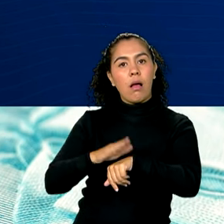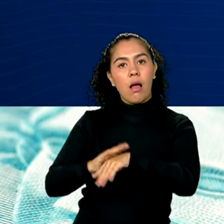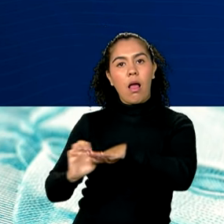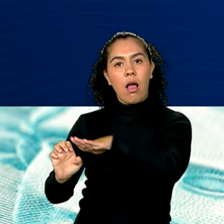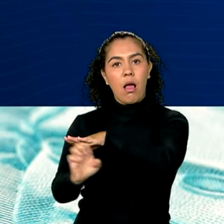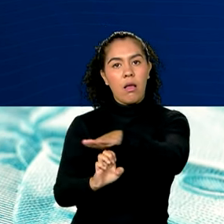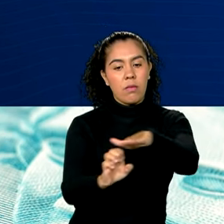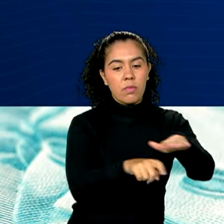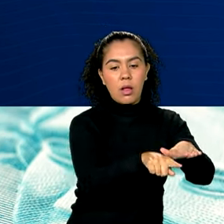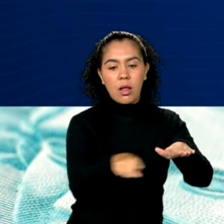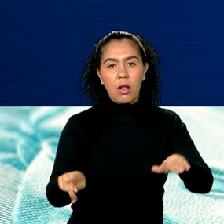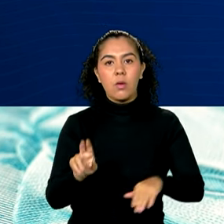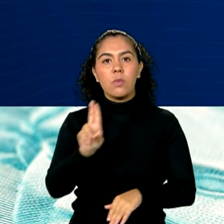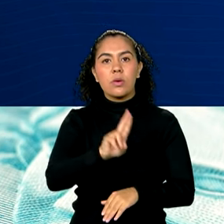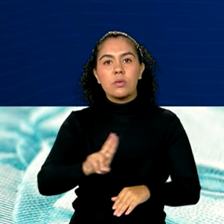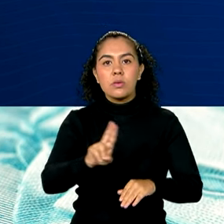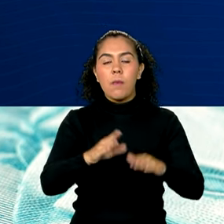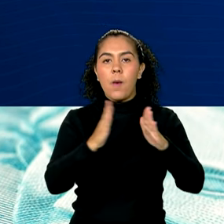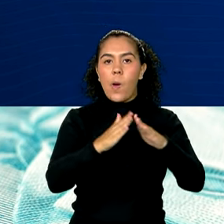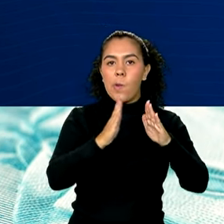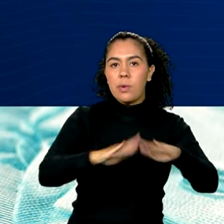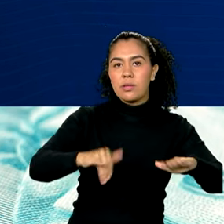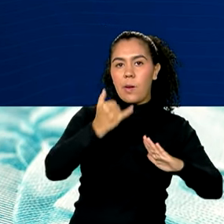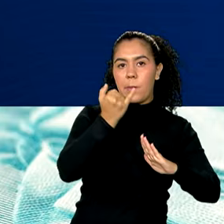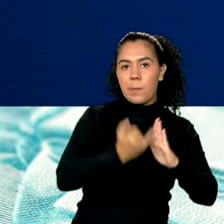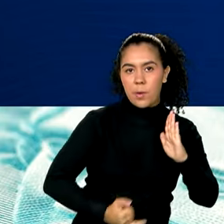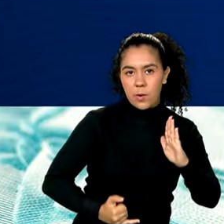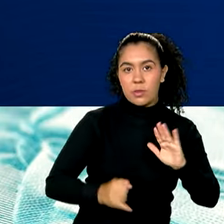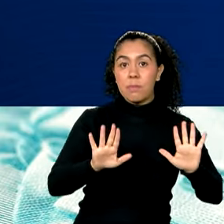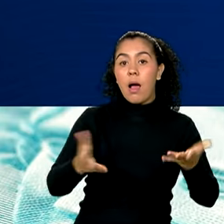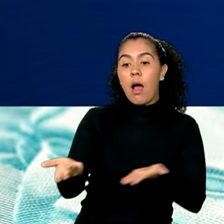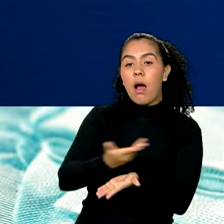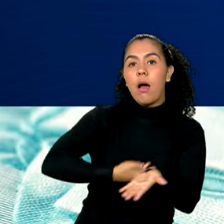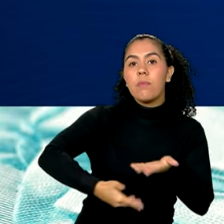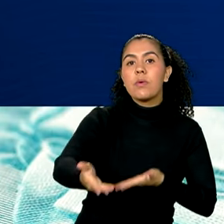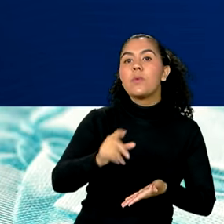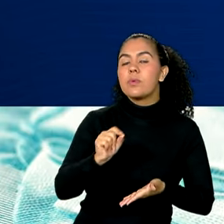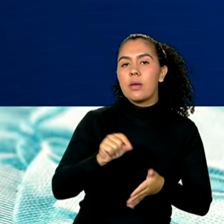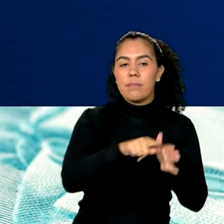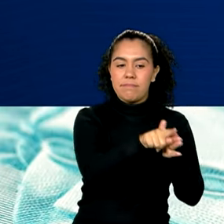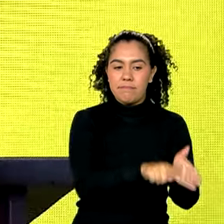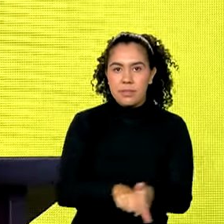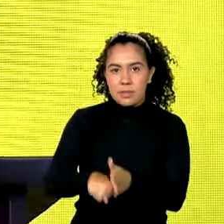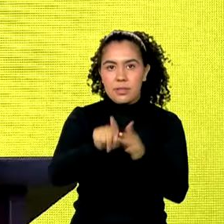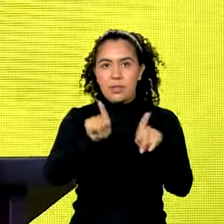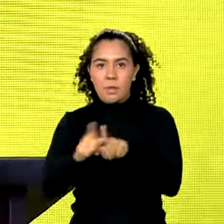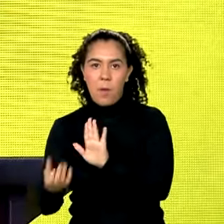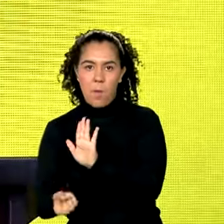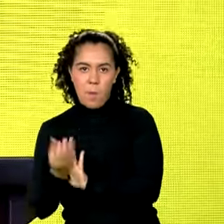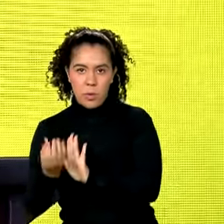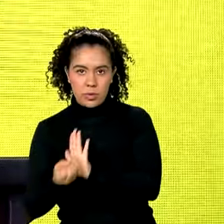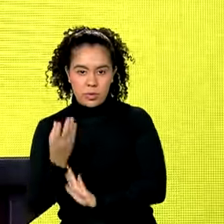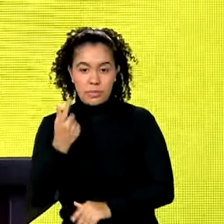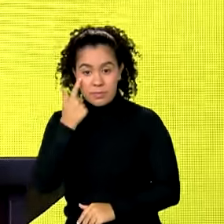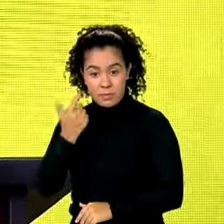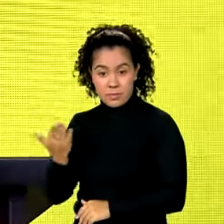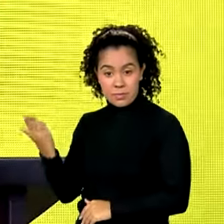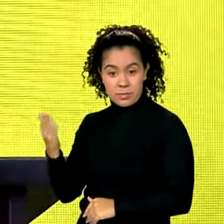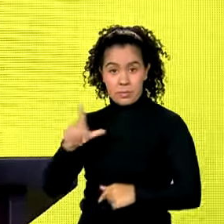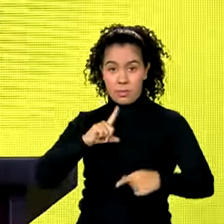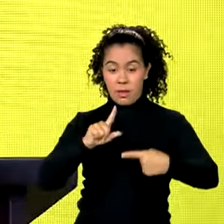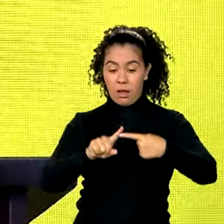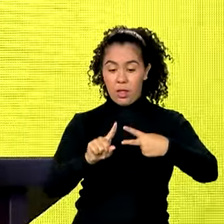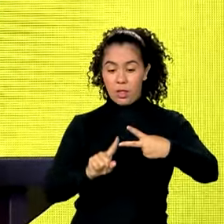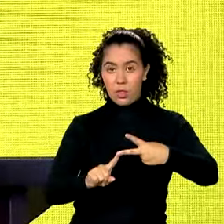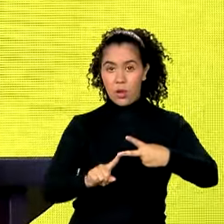para abater impostos federais, em contrapartida aos investimentos em pesquisa e produção. Nós temos dois desafios,